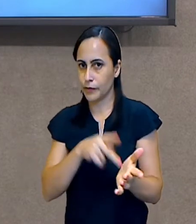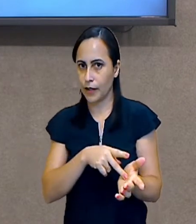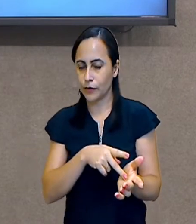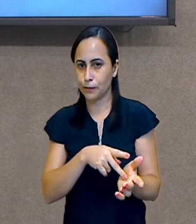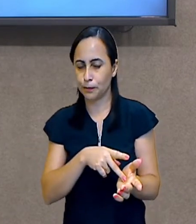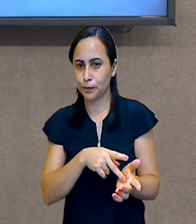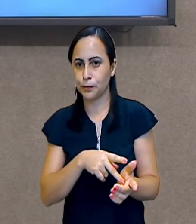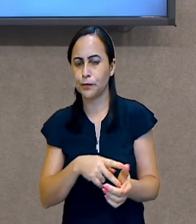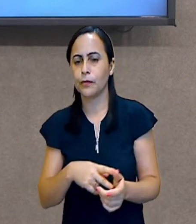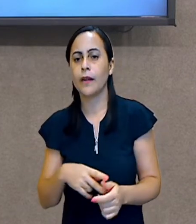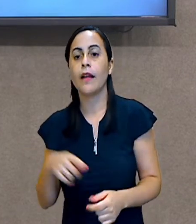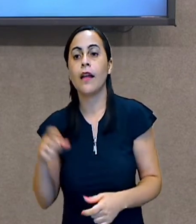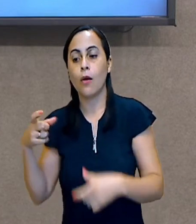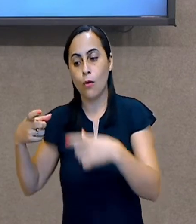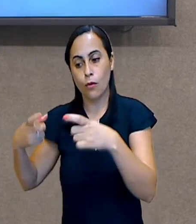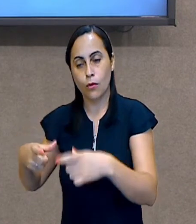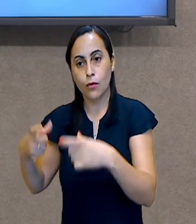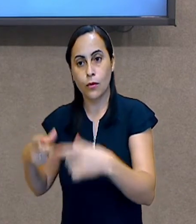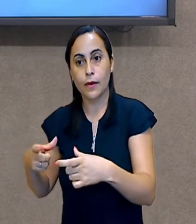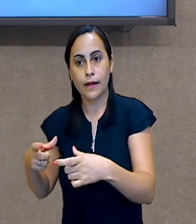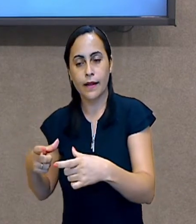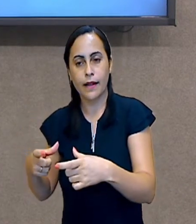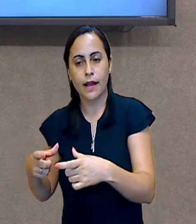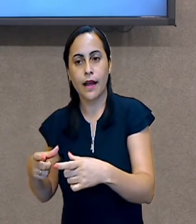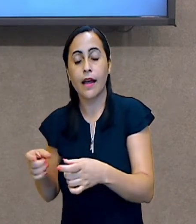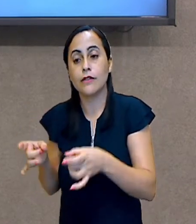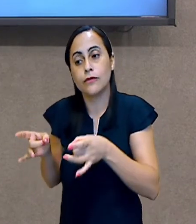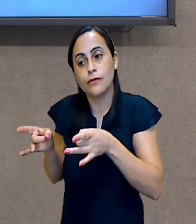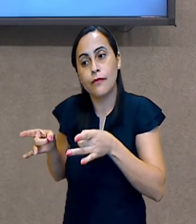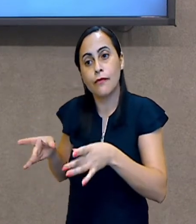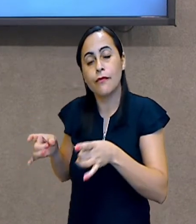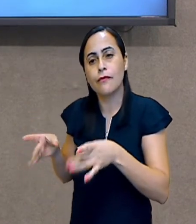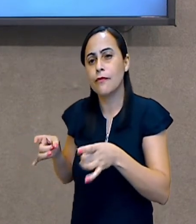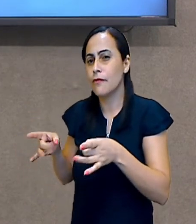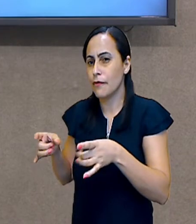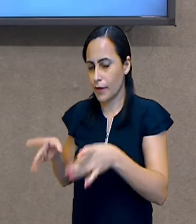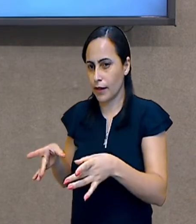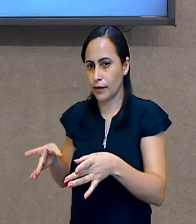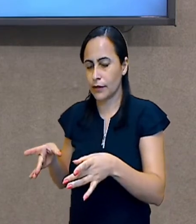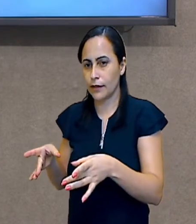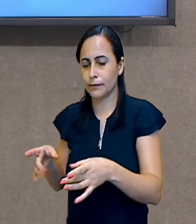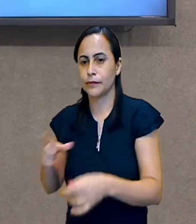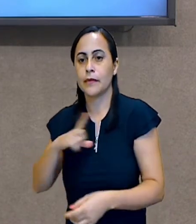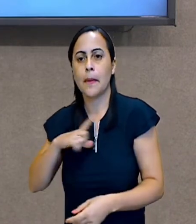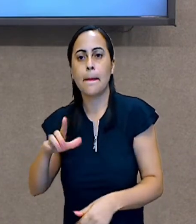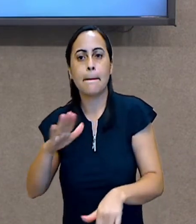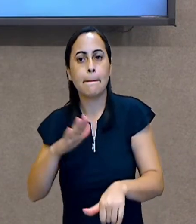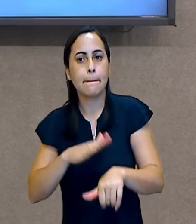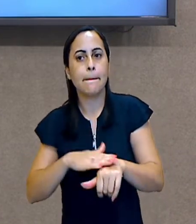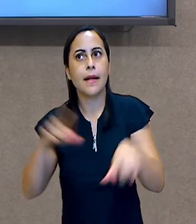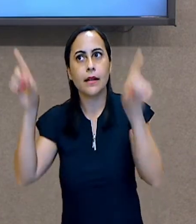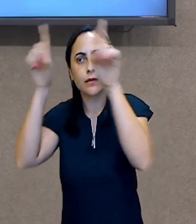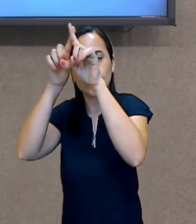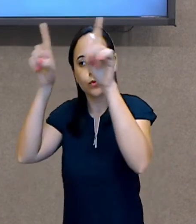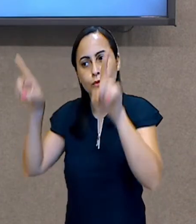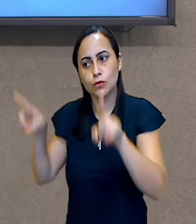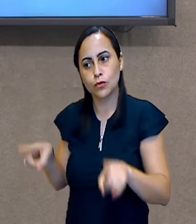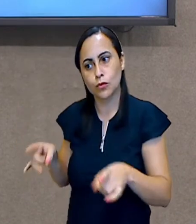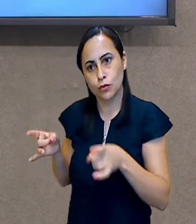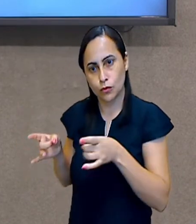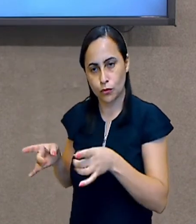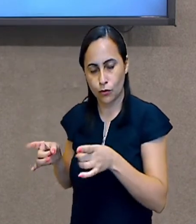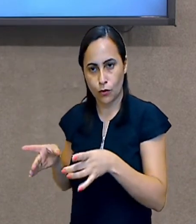comercial. O bairro comercial é que tem mais lojas do que residências.